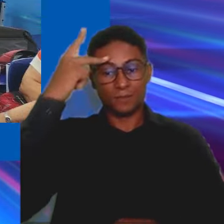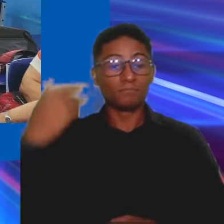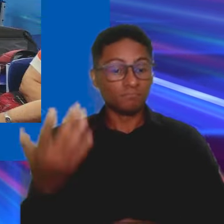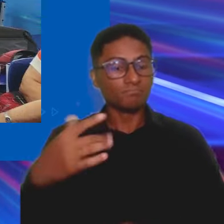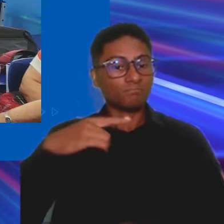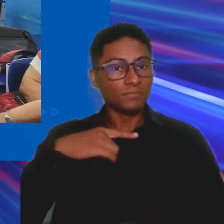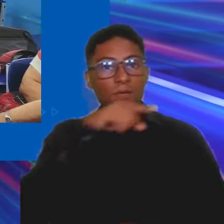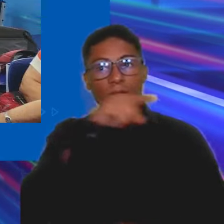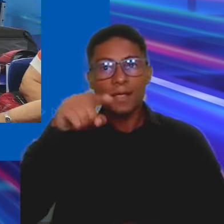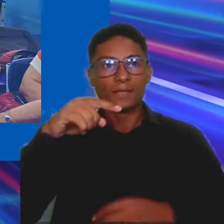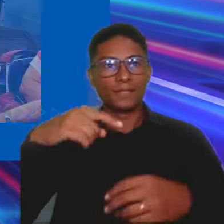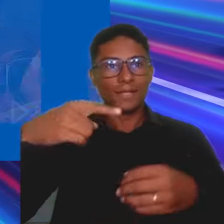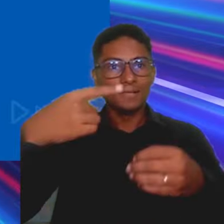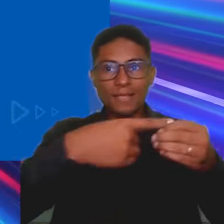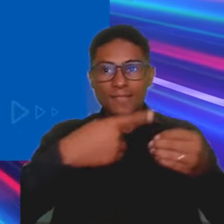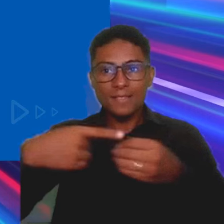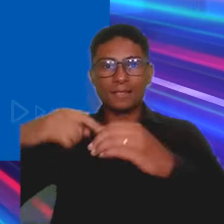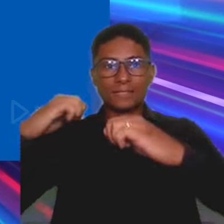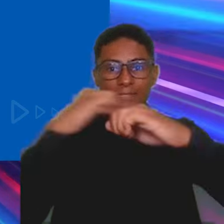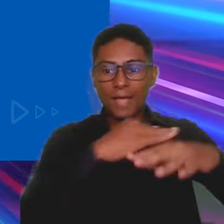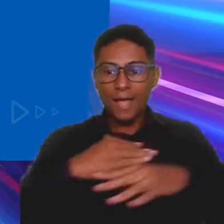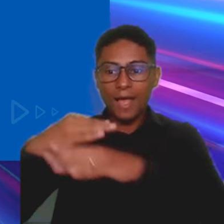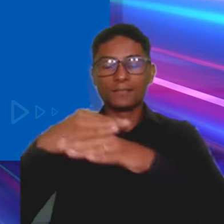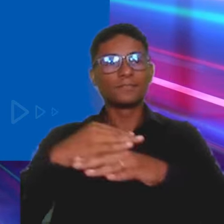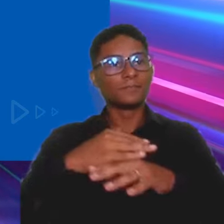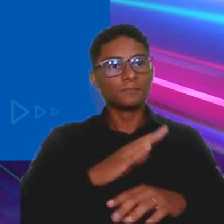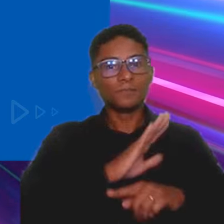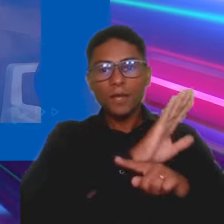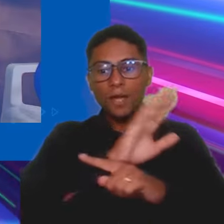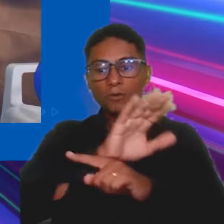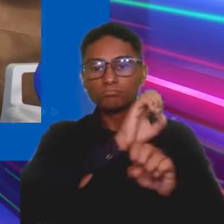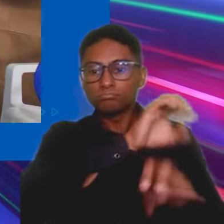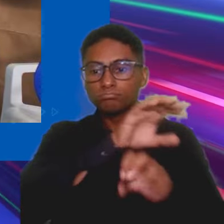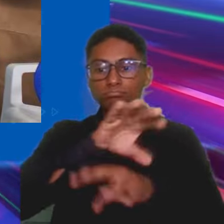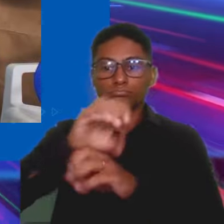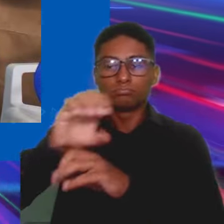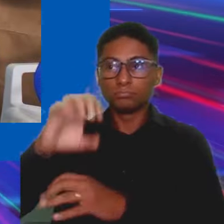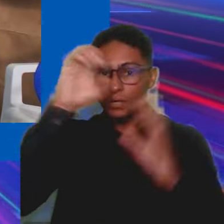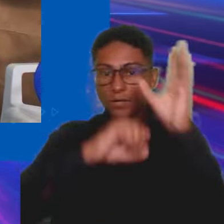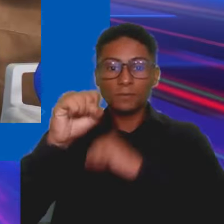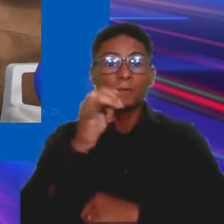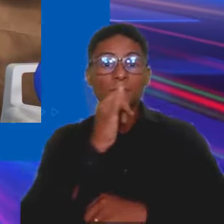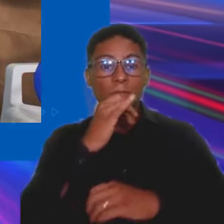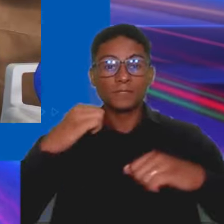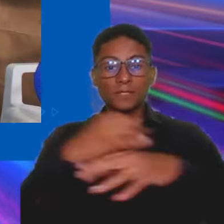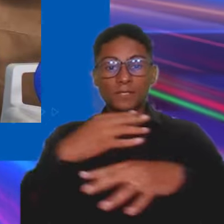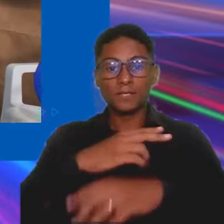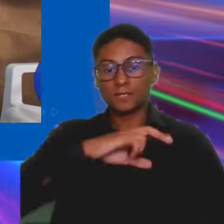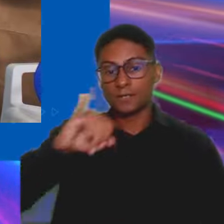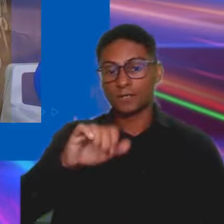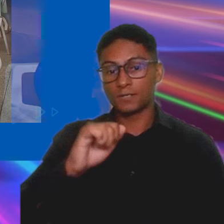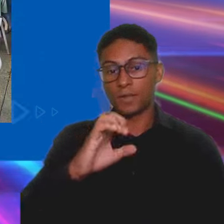para diversos municípios do estado os objetos de aprendizagem e cultura empreendedora, como no município de Jacupiranga, no Vale do